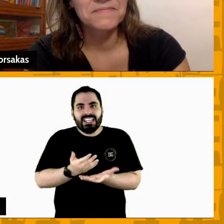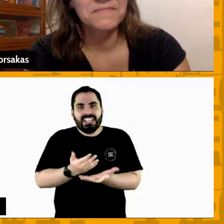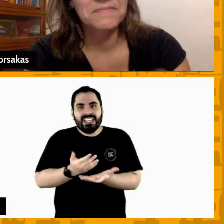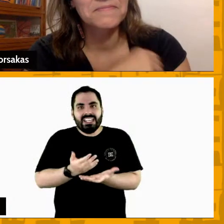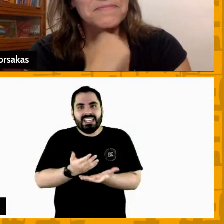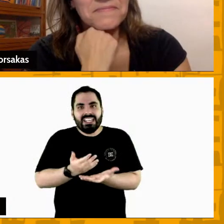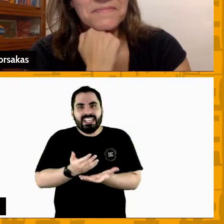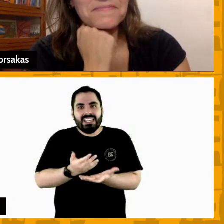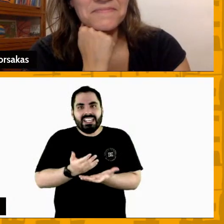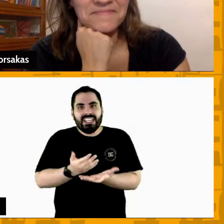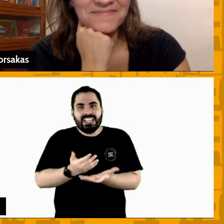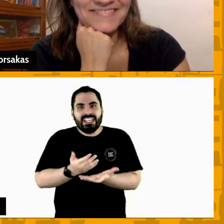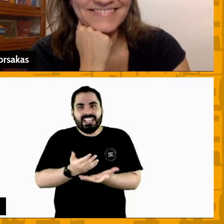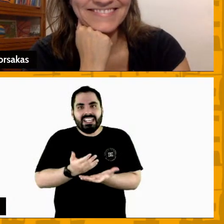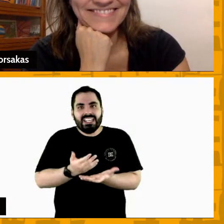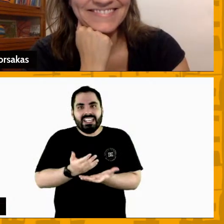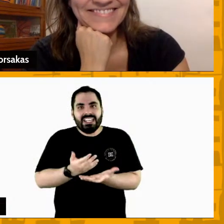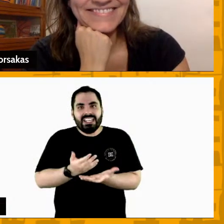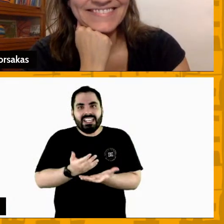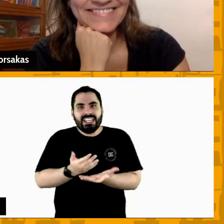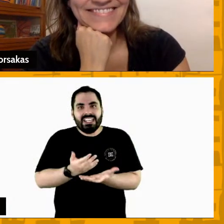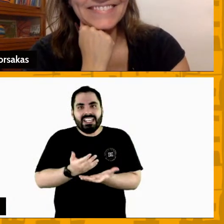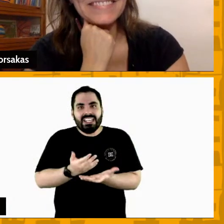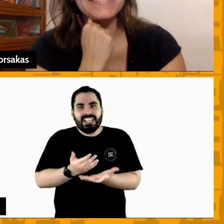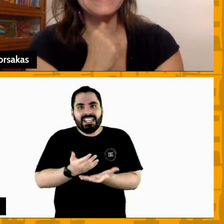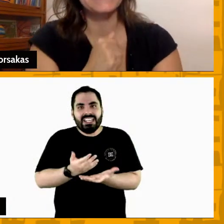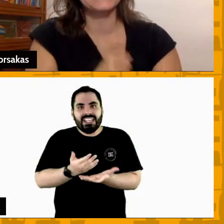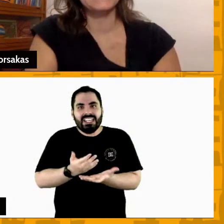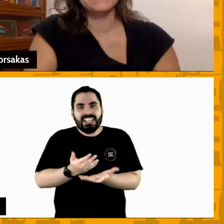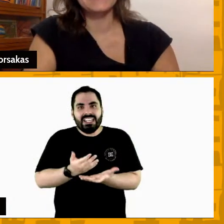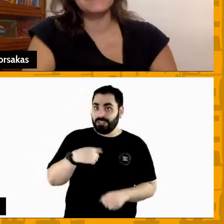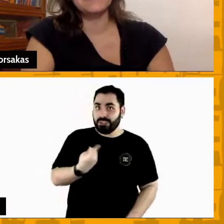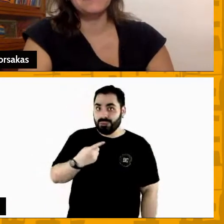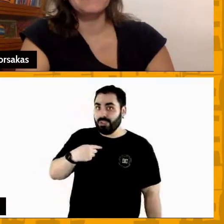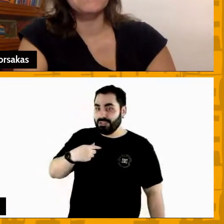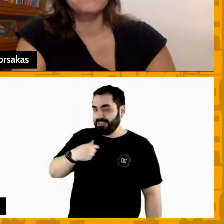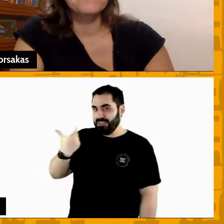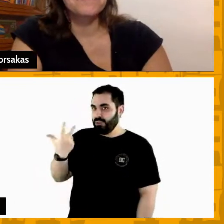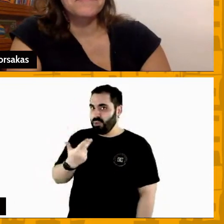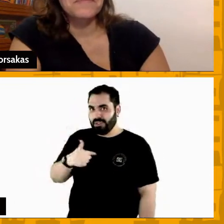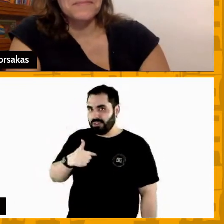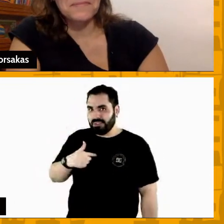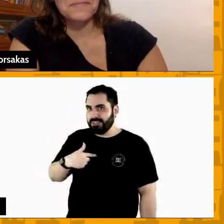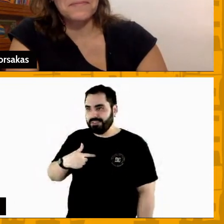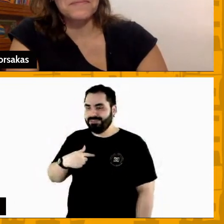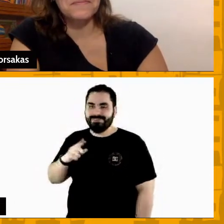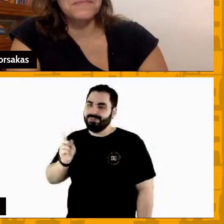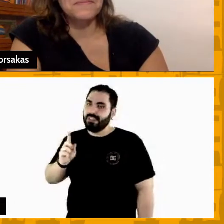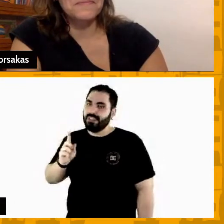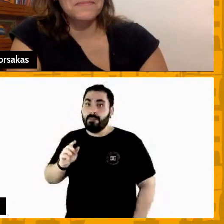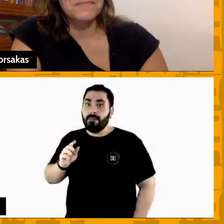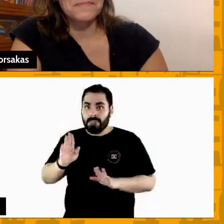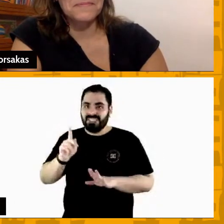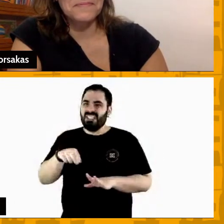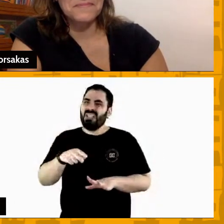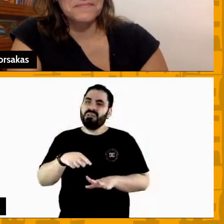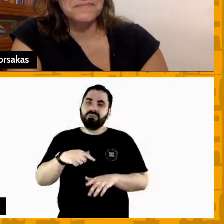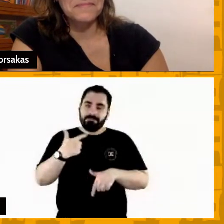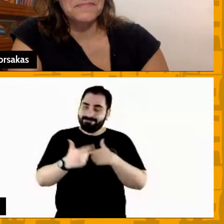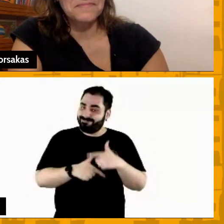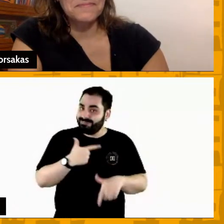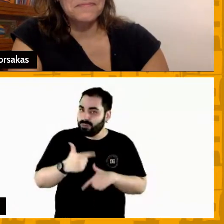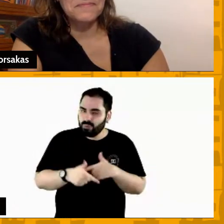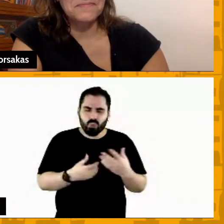mais que nós não existe porque é um trabalho muito árduo é um trabalho como eu disse multifatorial